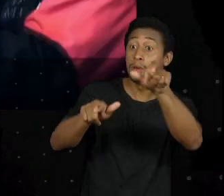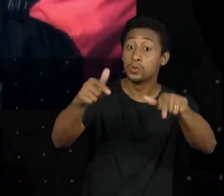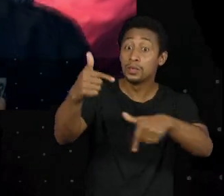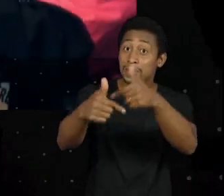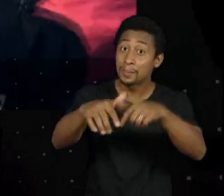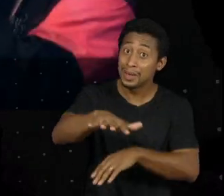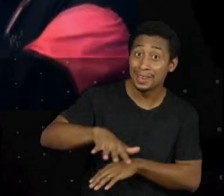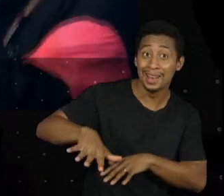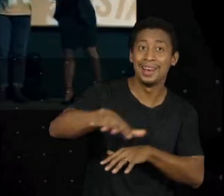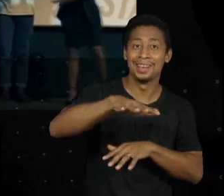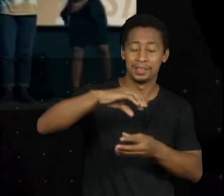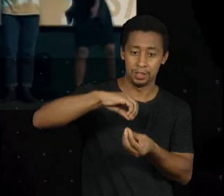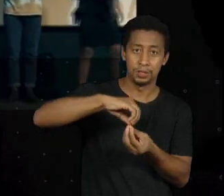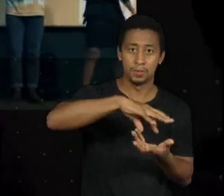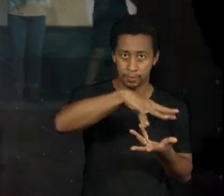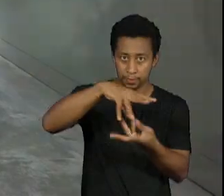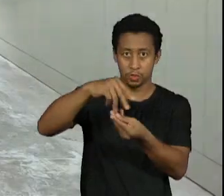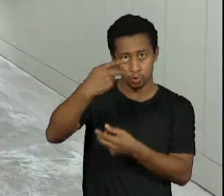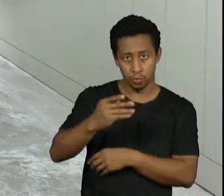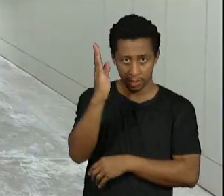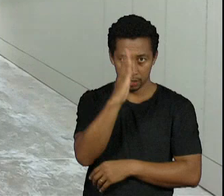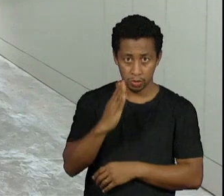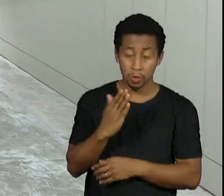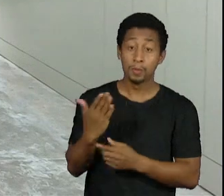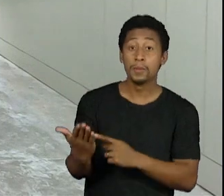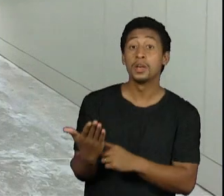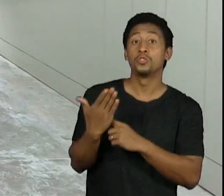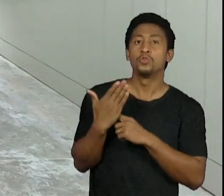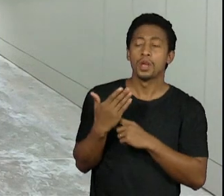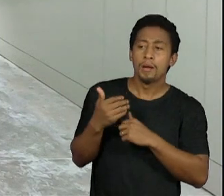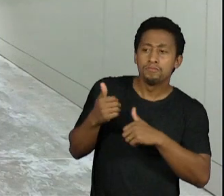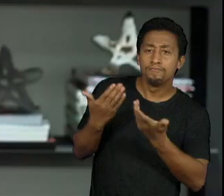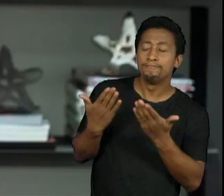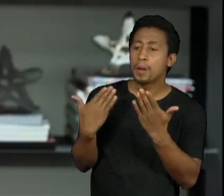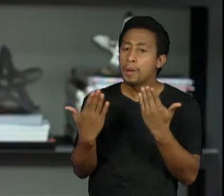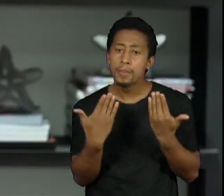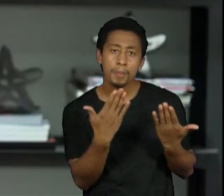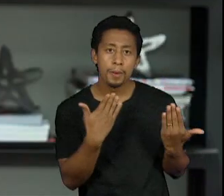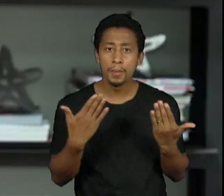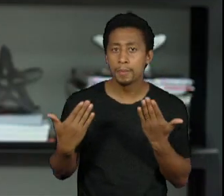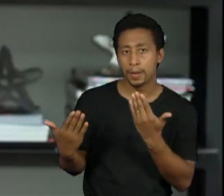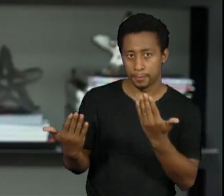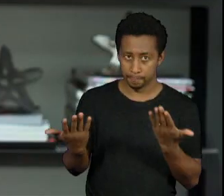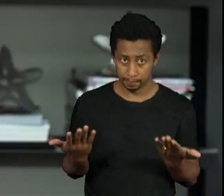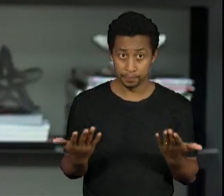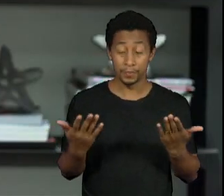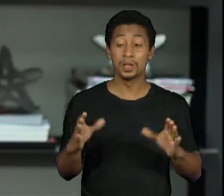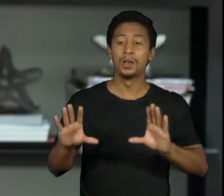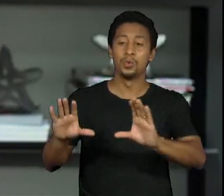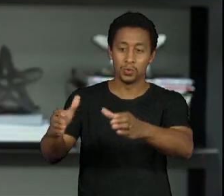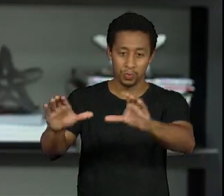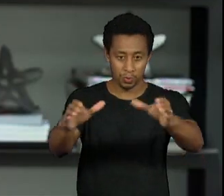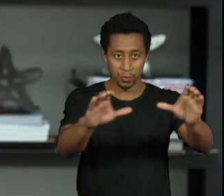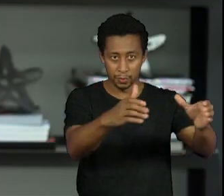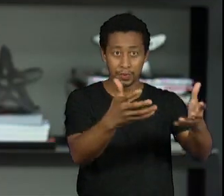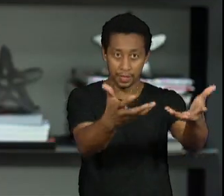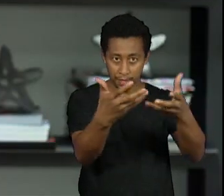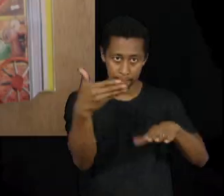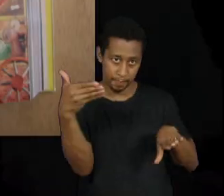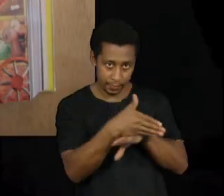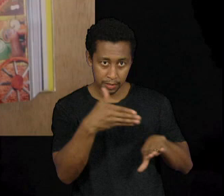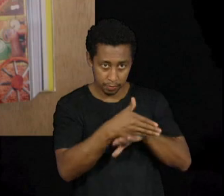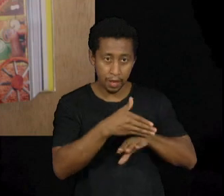discutir a premiação as agências e os seus criativos mandam aquilo que eles gostariam que fosse